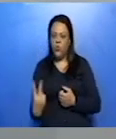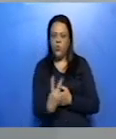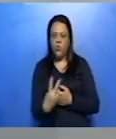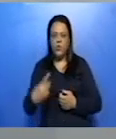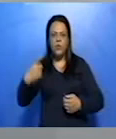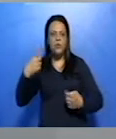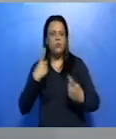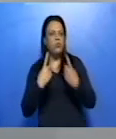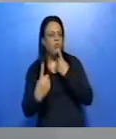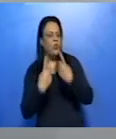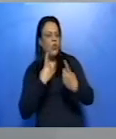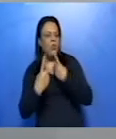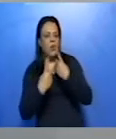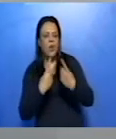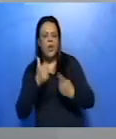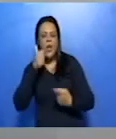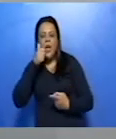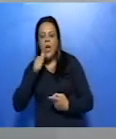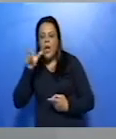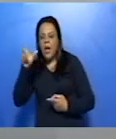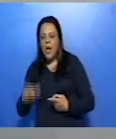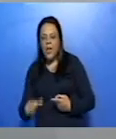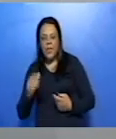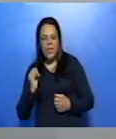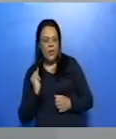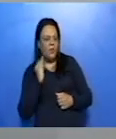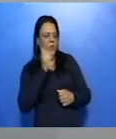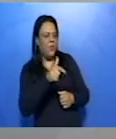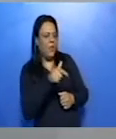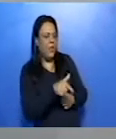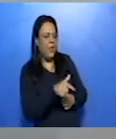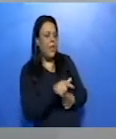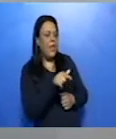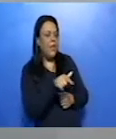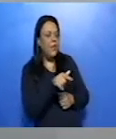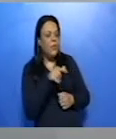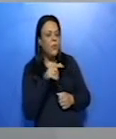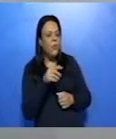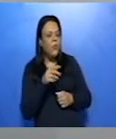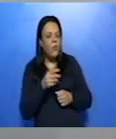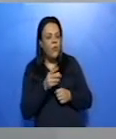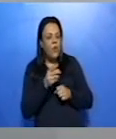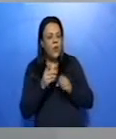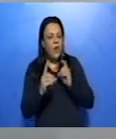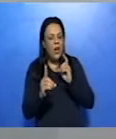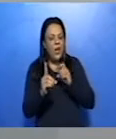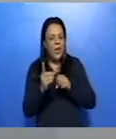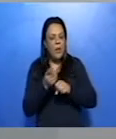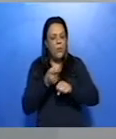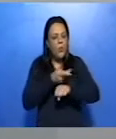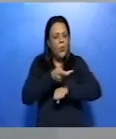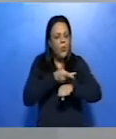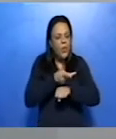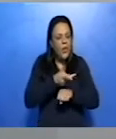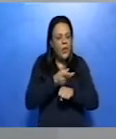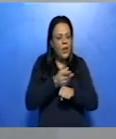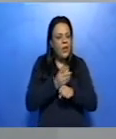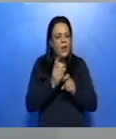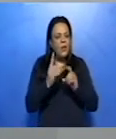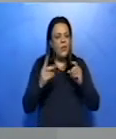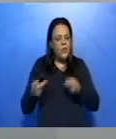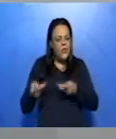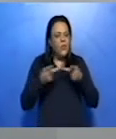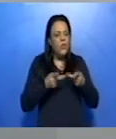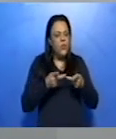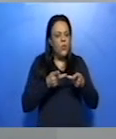falando para Camilo que ela havia ido a uma cartomante. E ele se sente muito lisonjado, porém ele zomba de